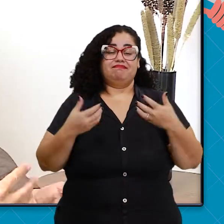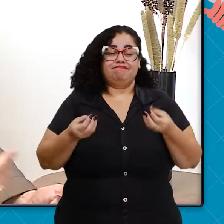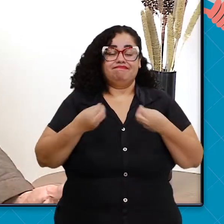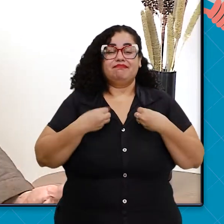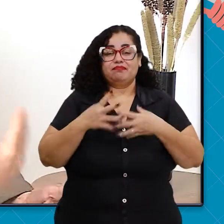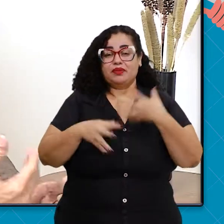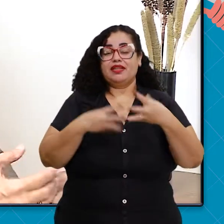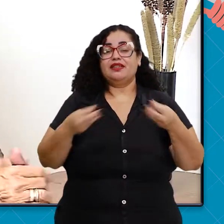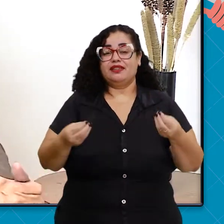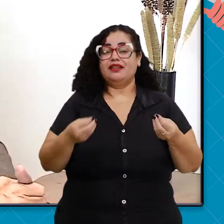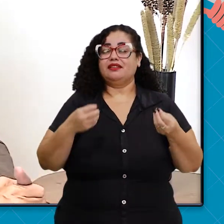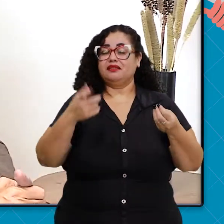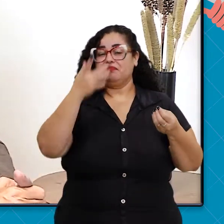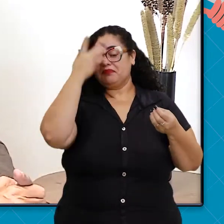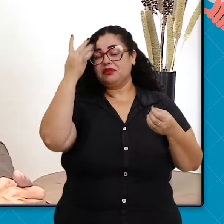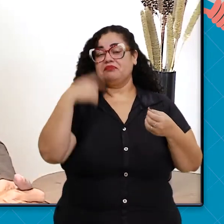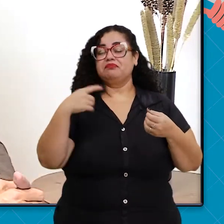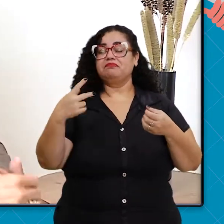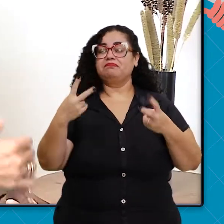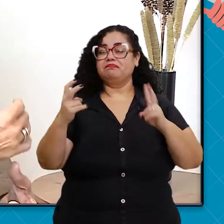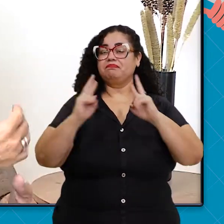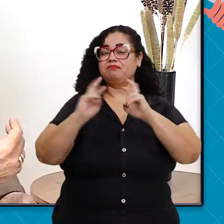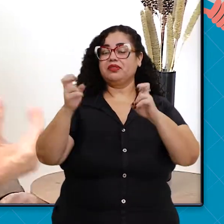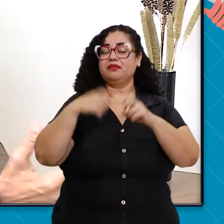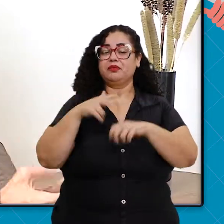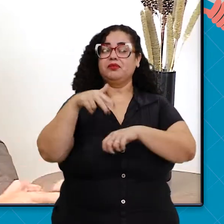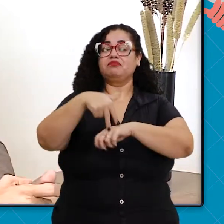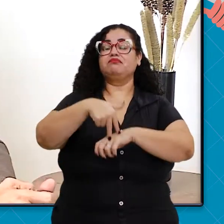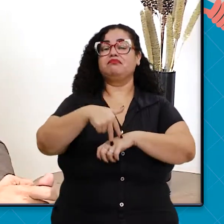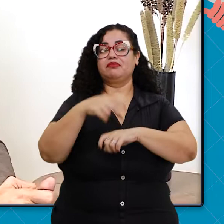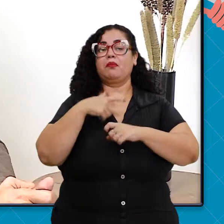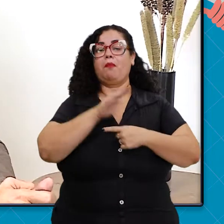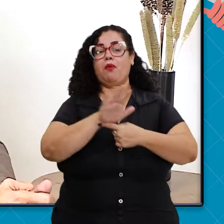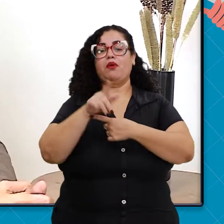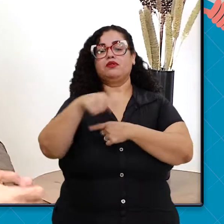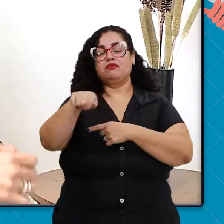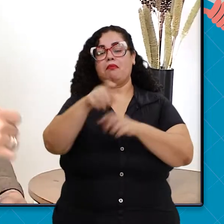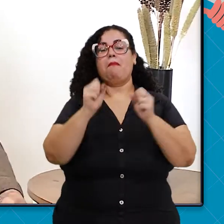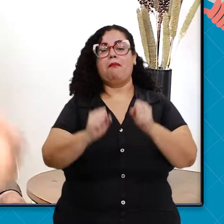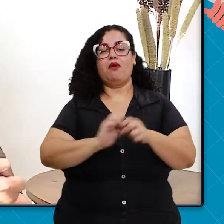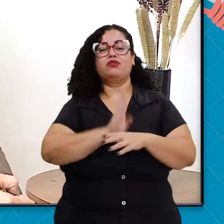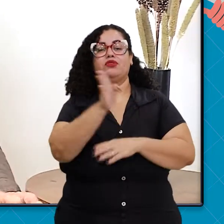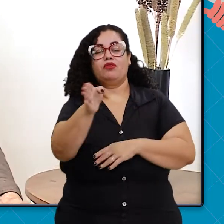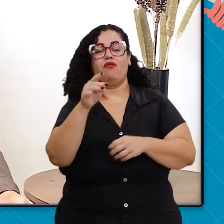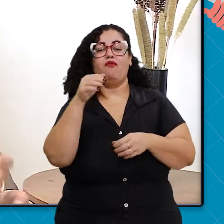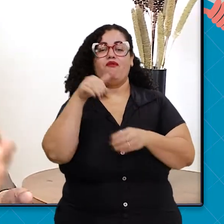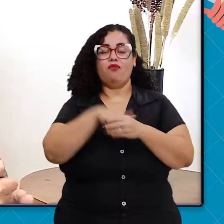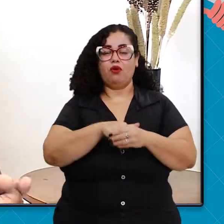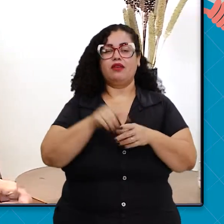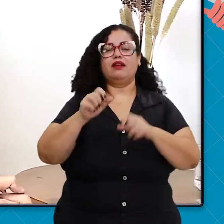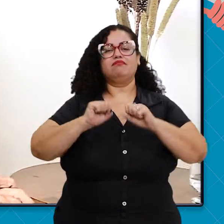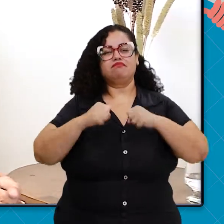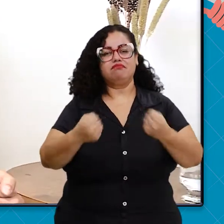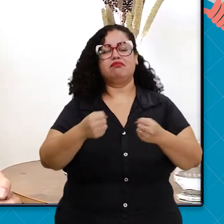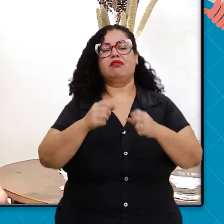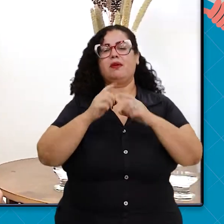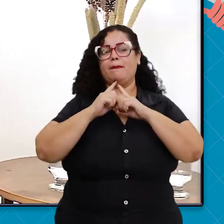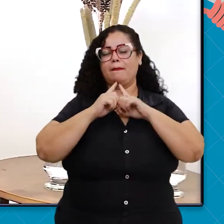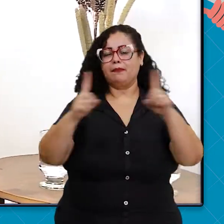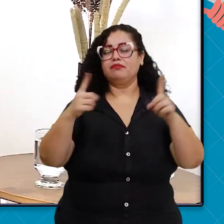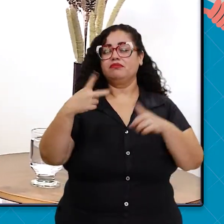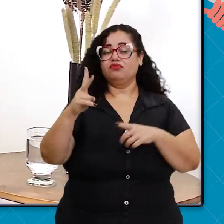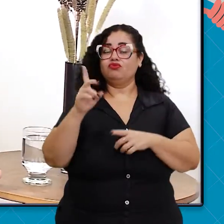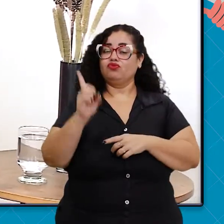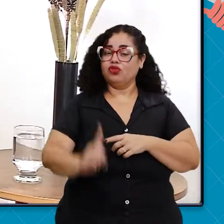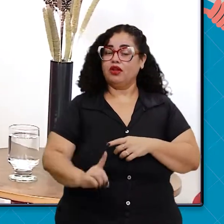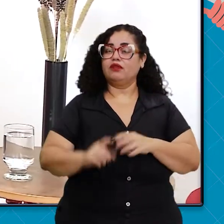e também dar voz àquelas pessoas que elas também podem votar, que elas têm que batalhar, elas têm que brigar pelos seus direitos.